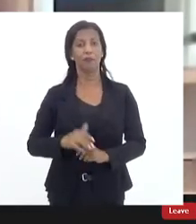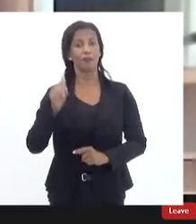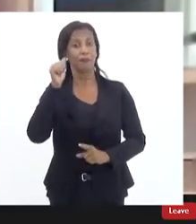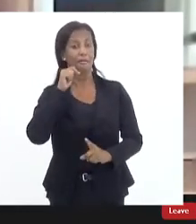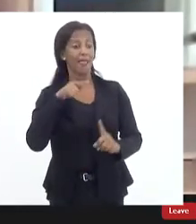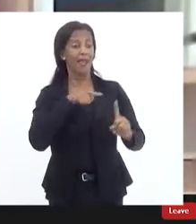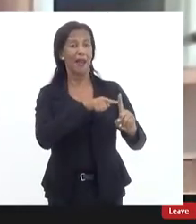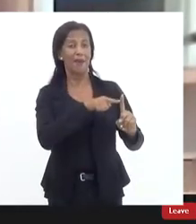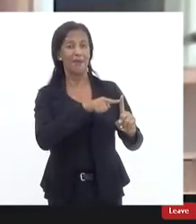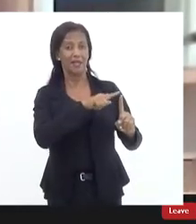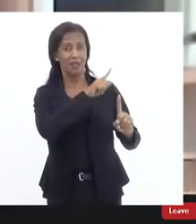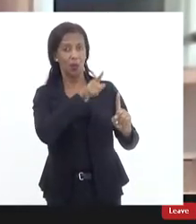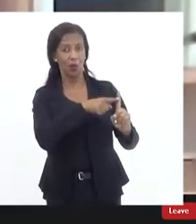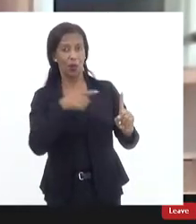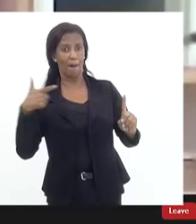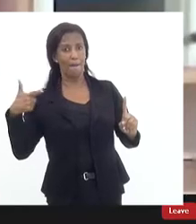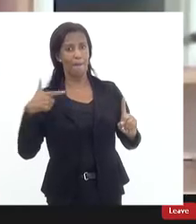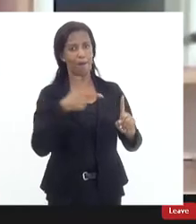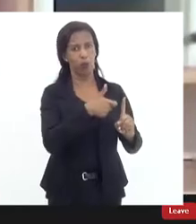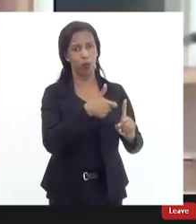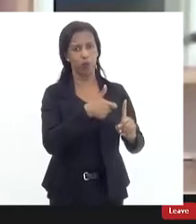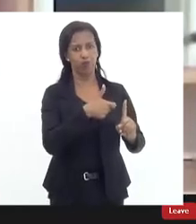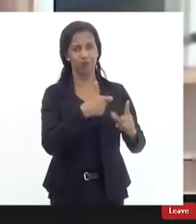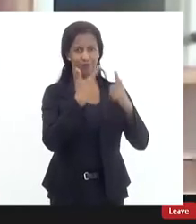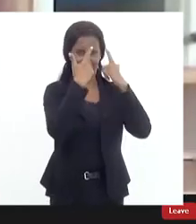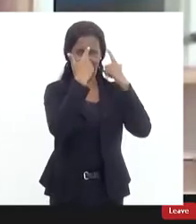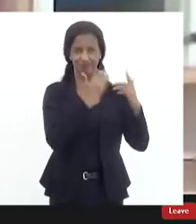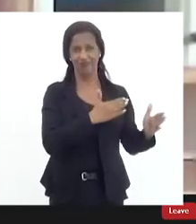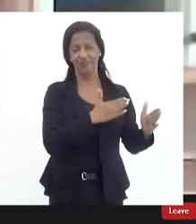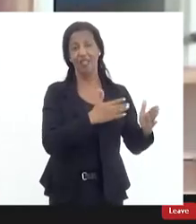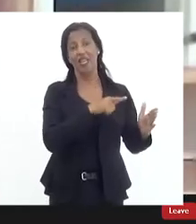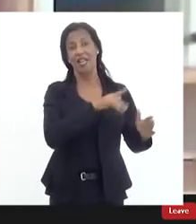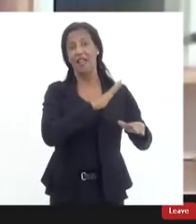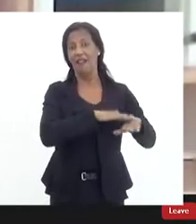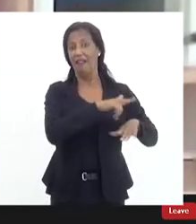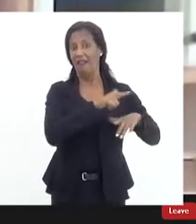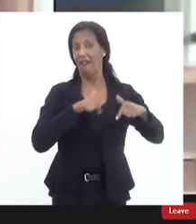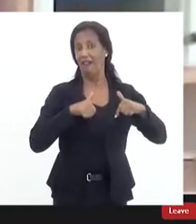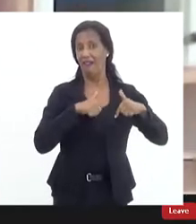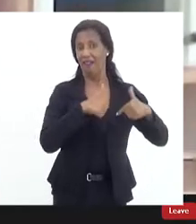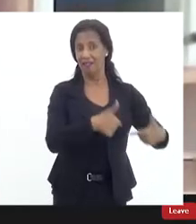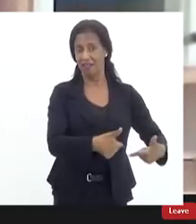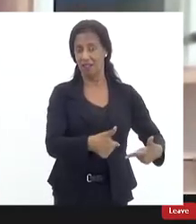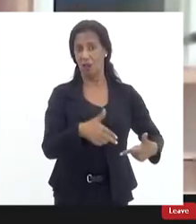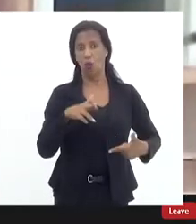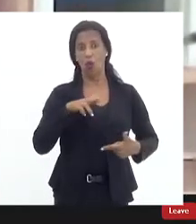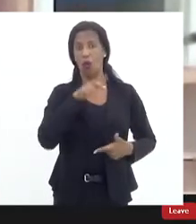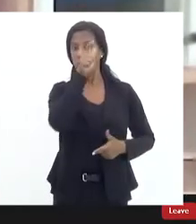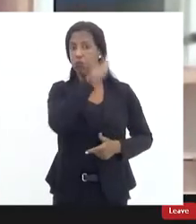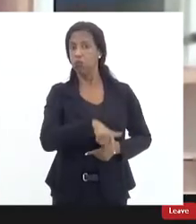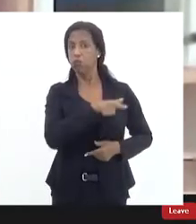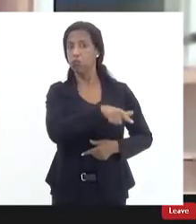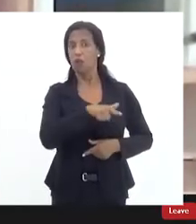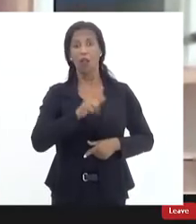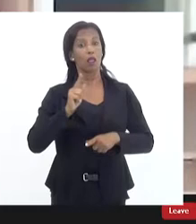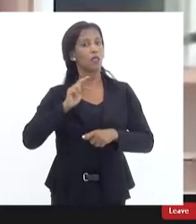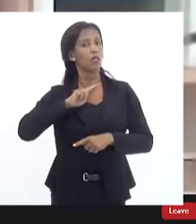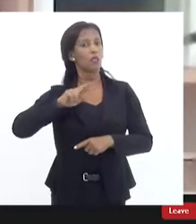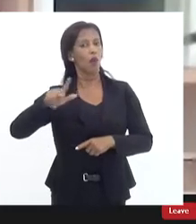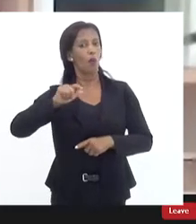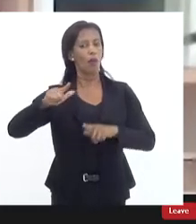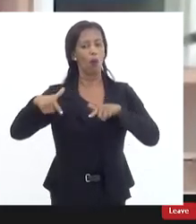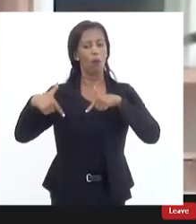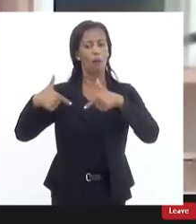foi vitimada então esse tipo de de ação ele não é considerada ela não é considerada uma operação